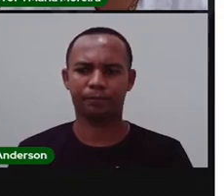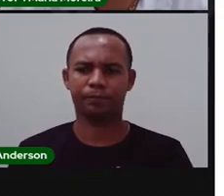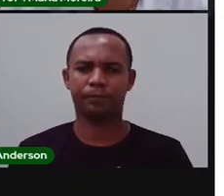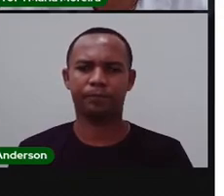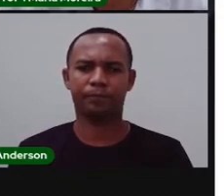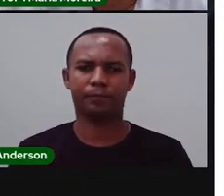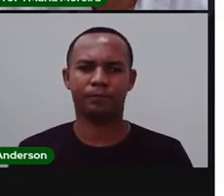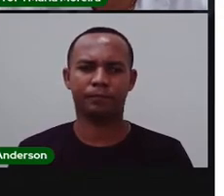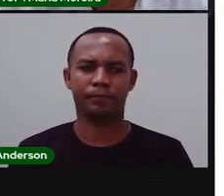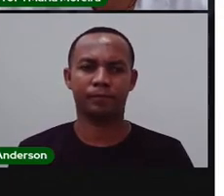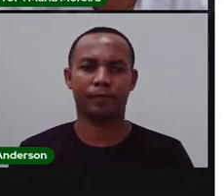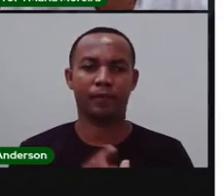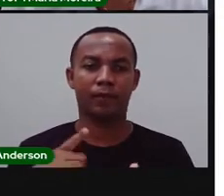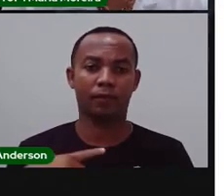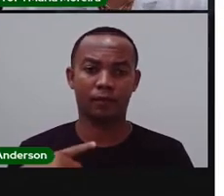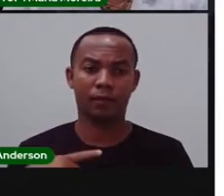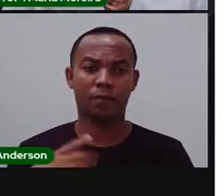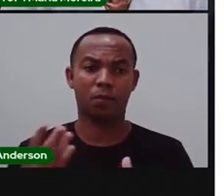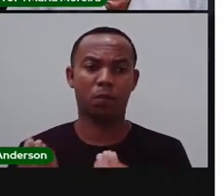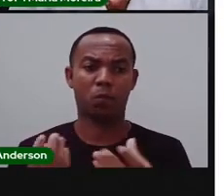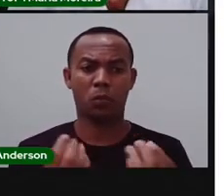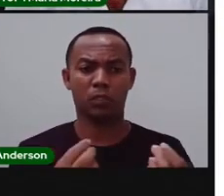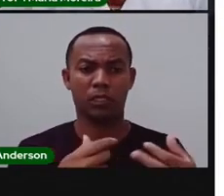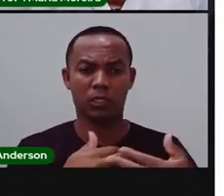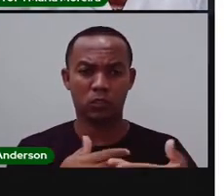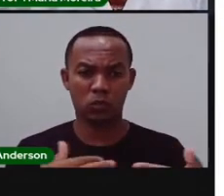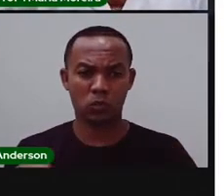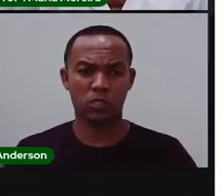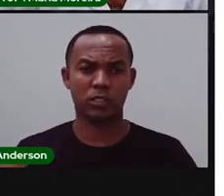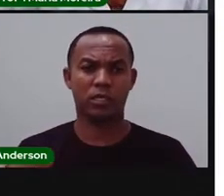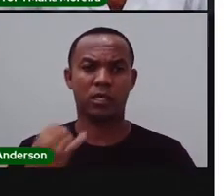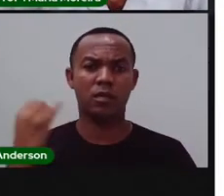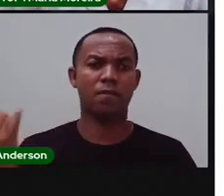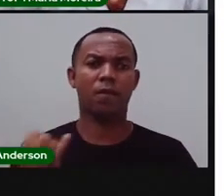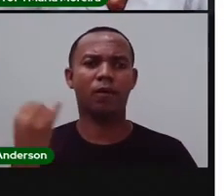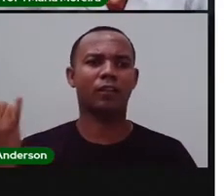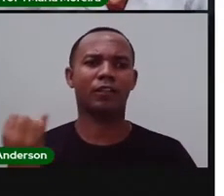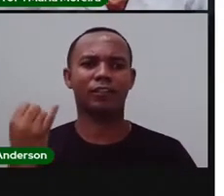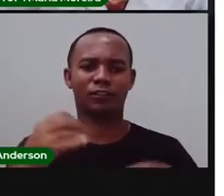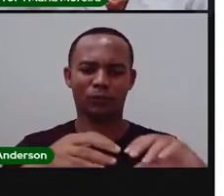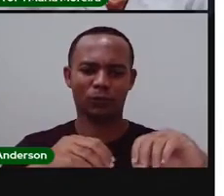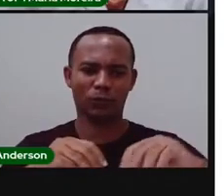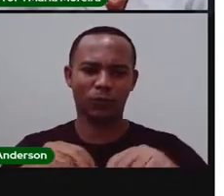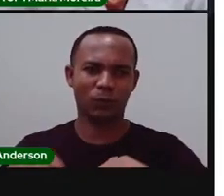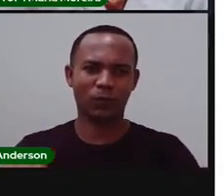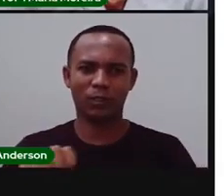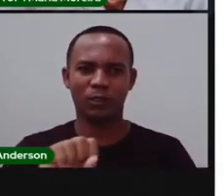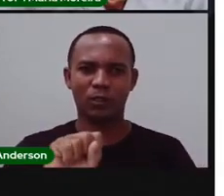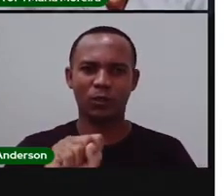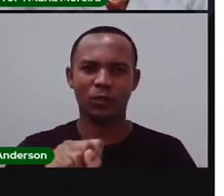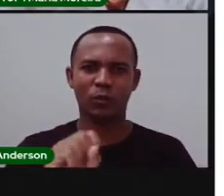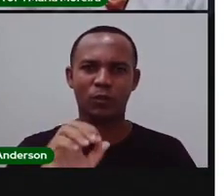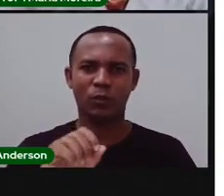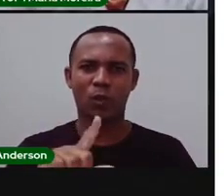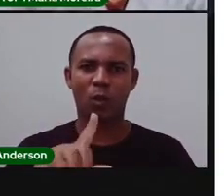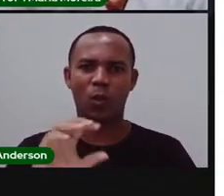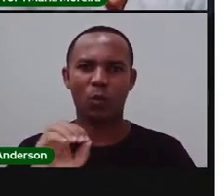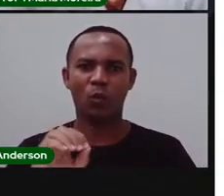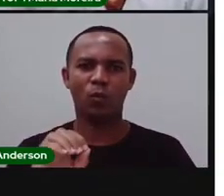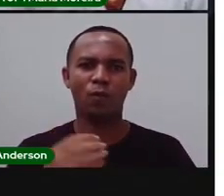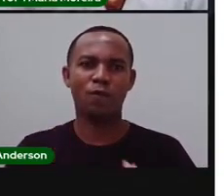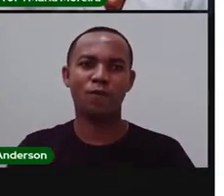Temos muita coisa para falar hoje. A importância do solo como recurso para uma vida mais sustentável.